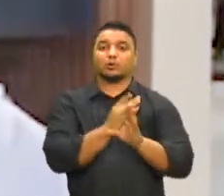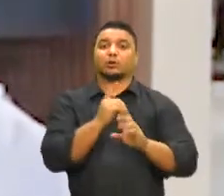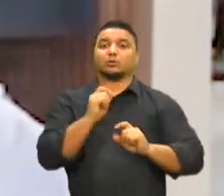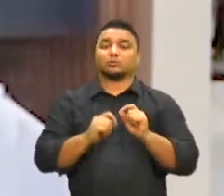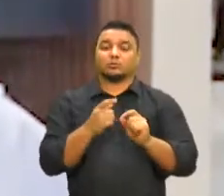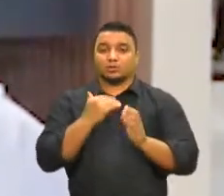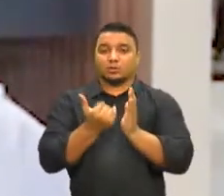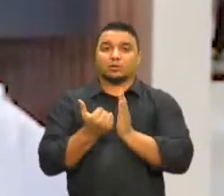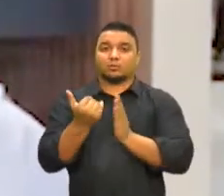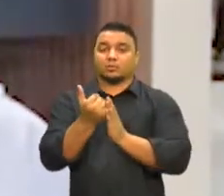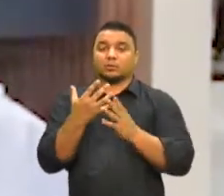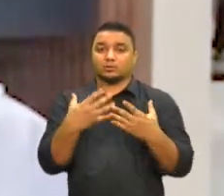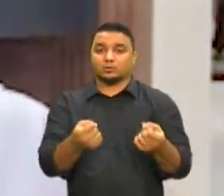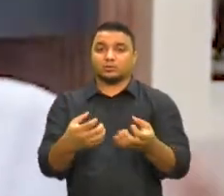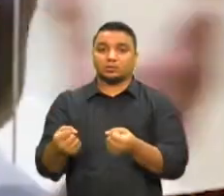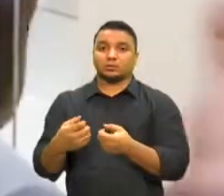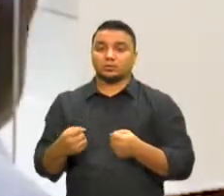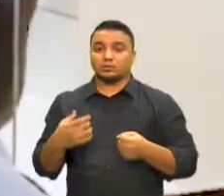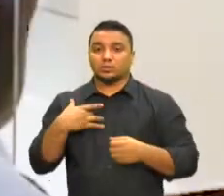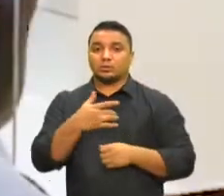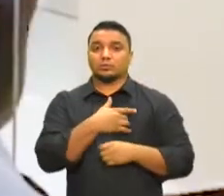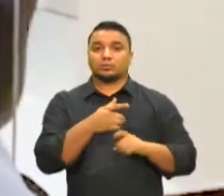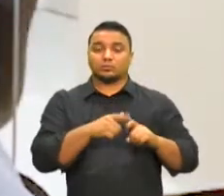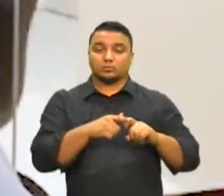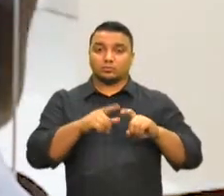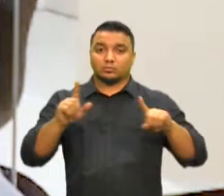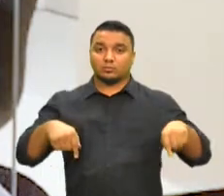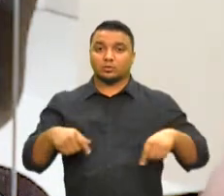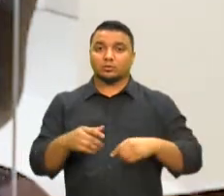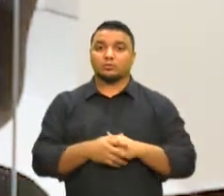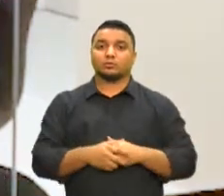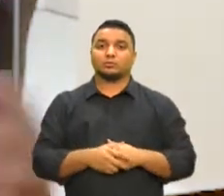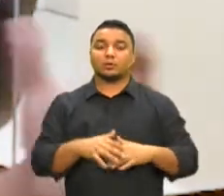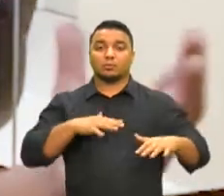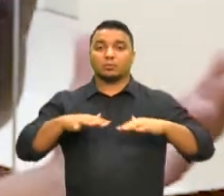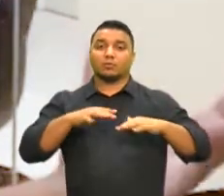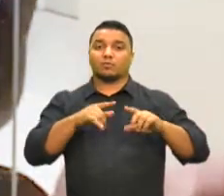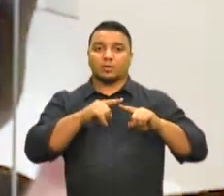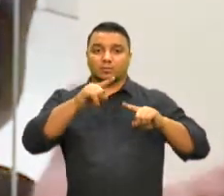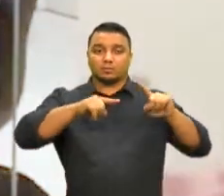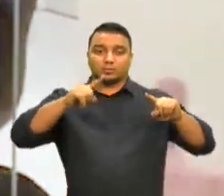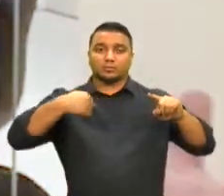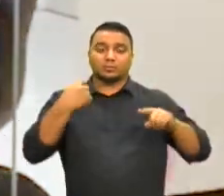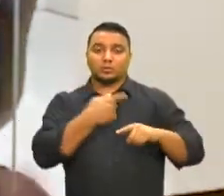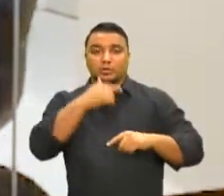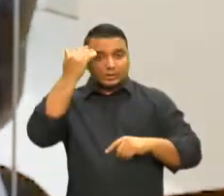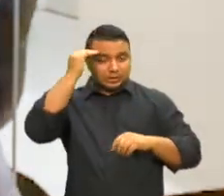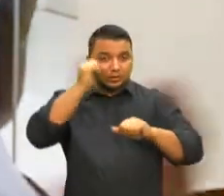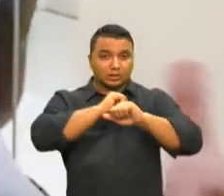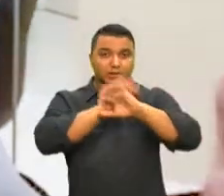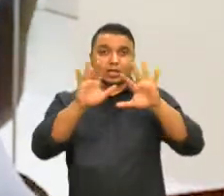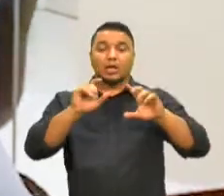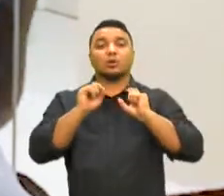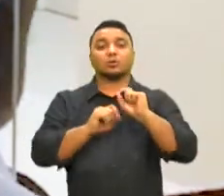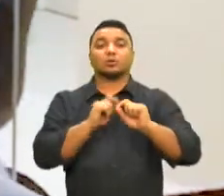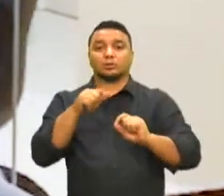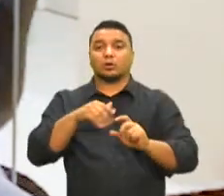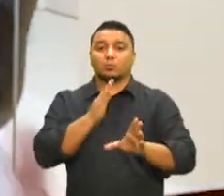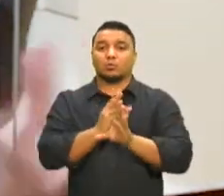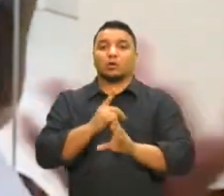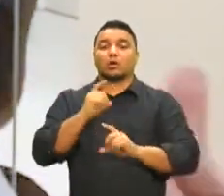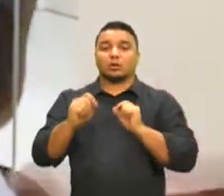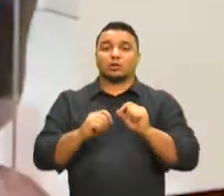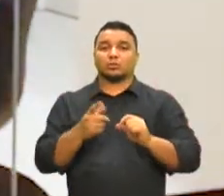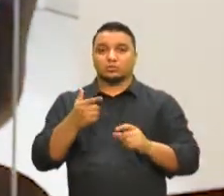aumento na adesão para planos de saúde. Esse movimento do mercado, nós entendemos, obviamente, que foi através da